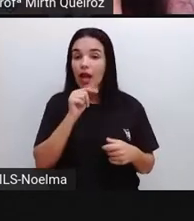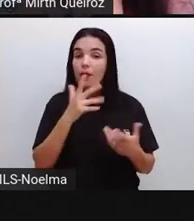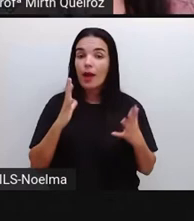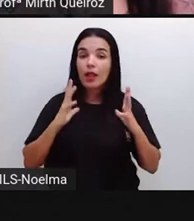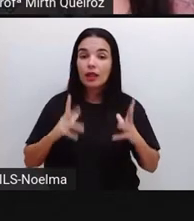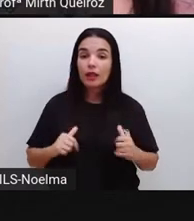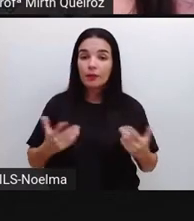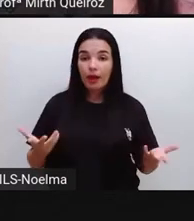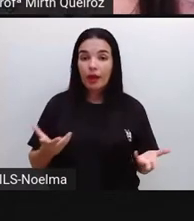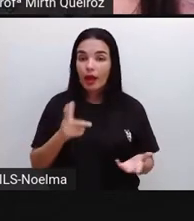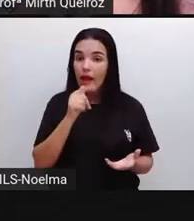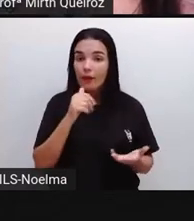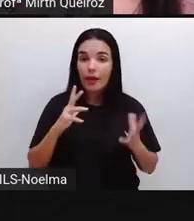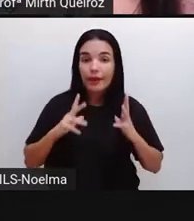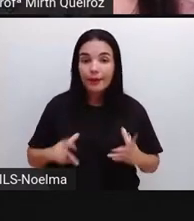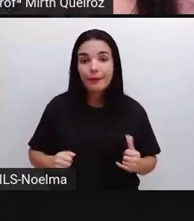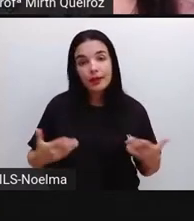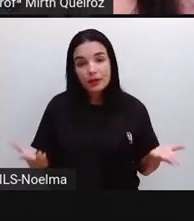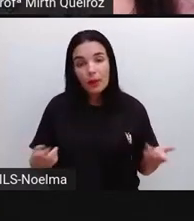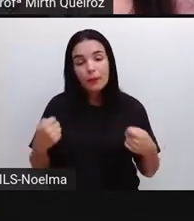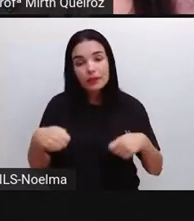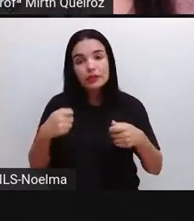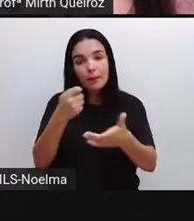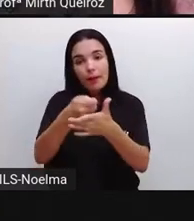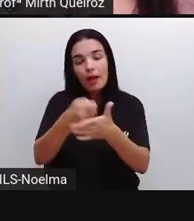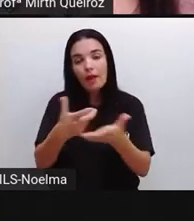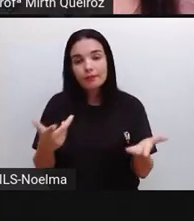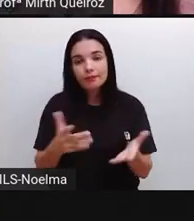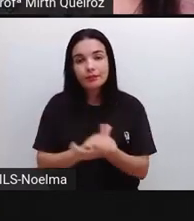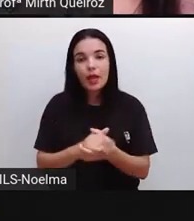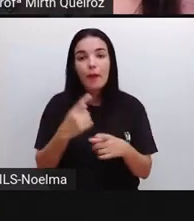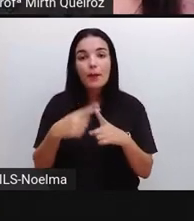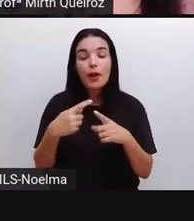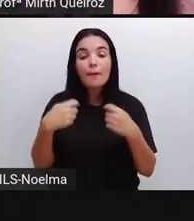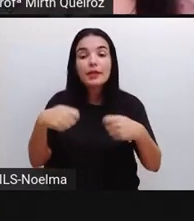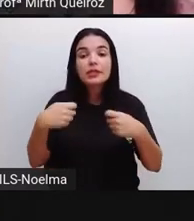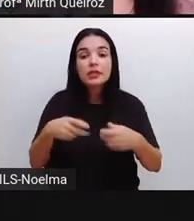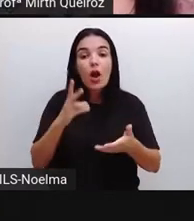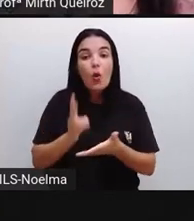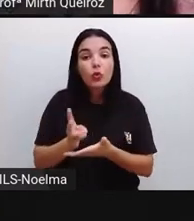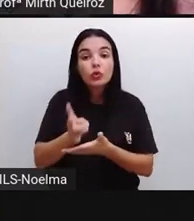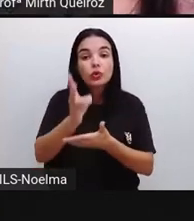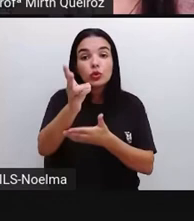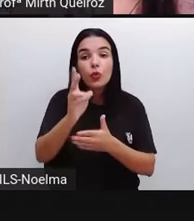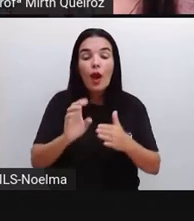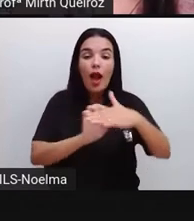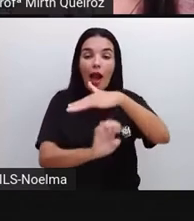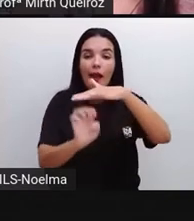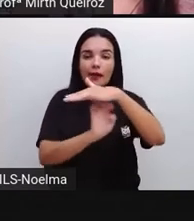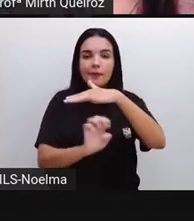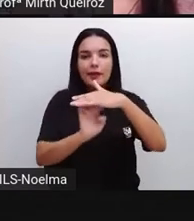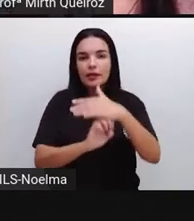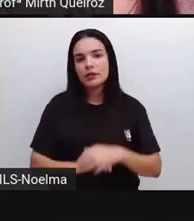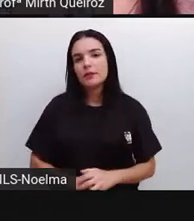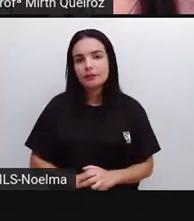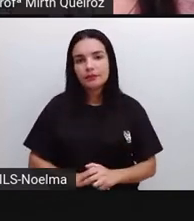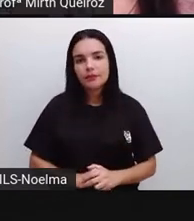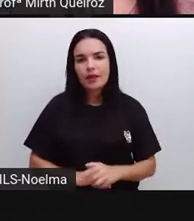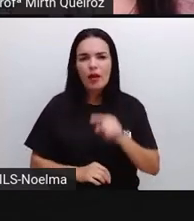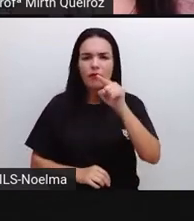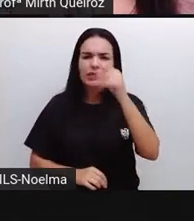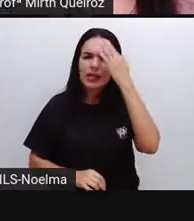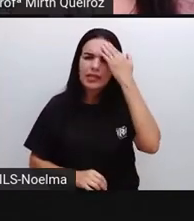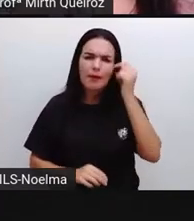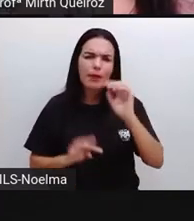potável. E para que se possa manter a companhia de saneamento básico. Você